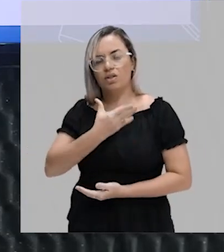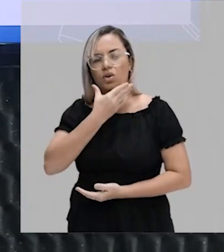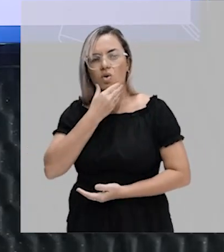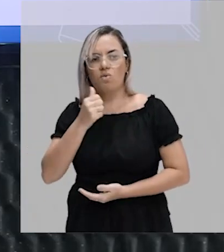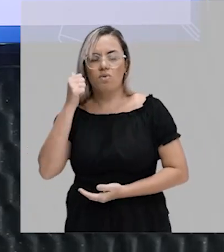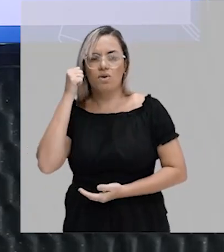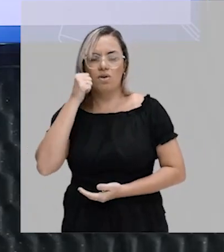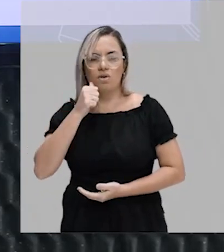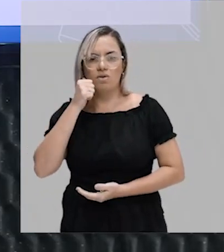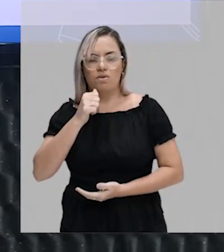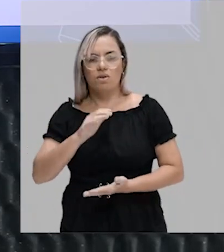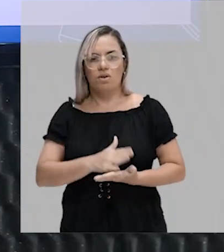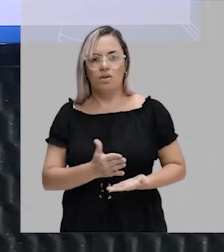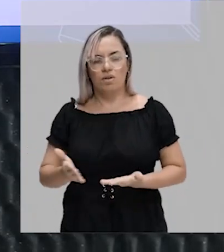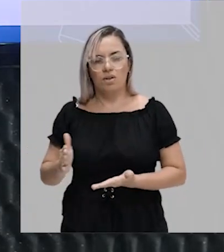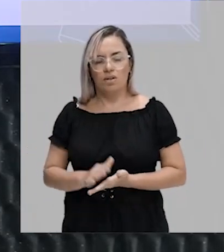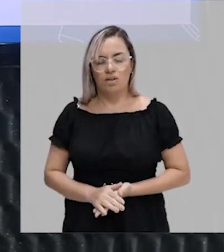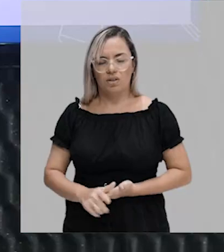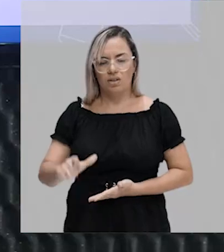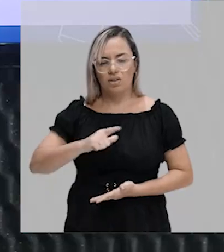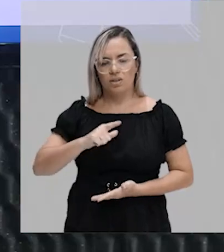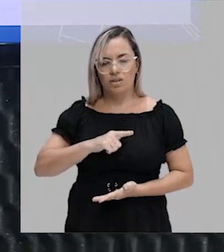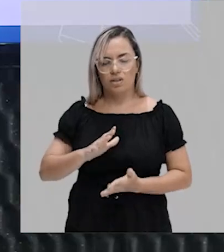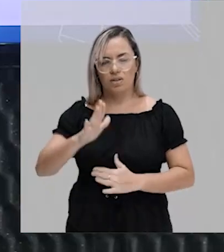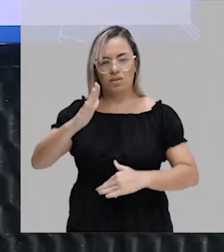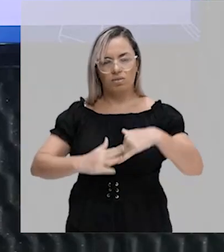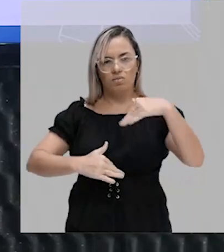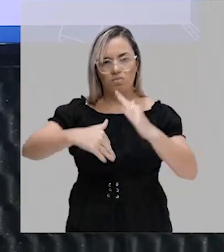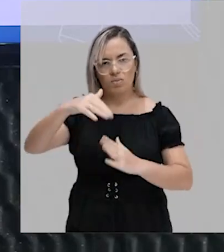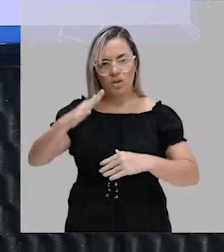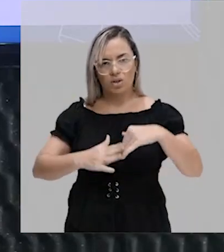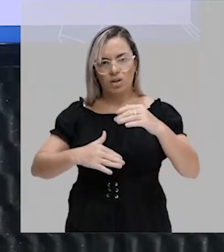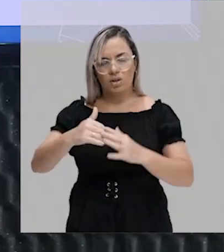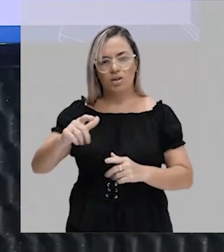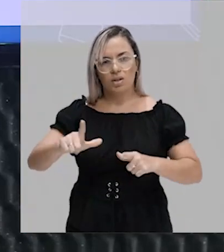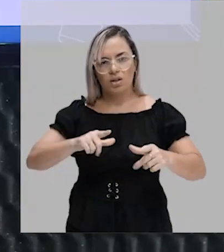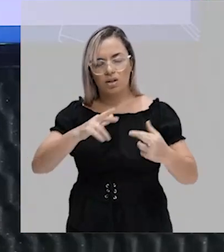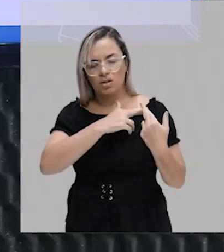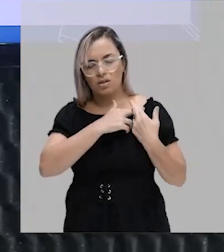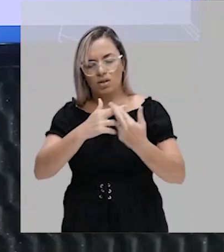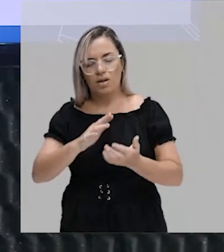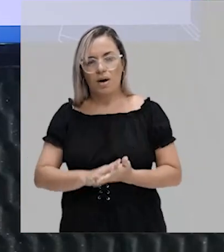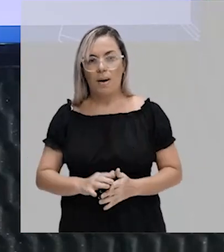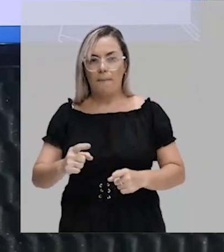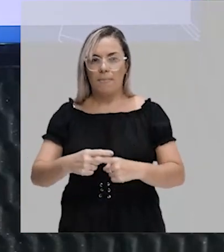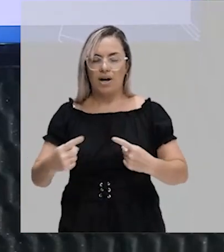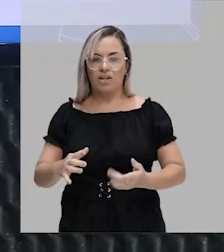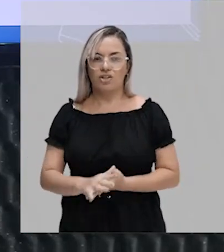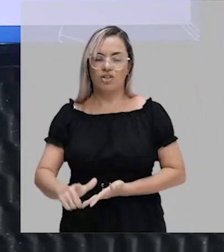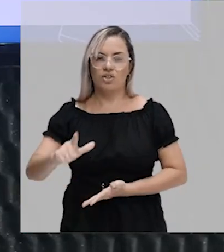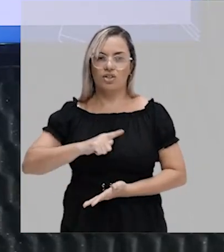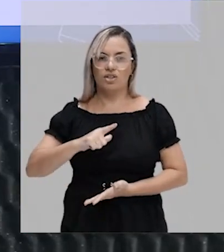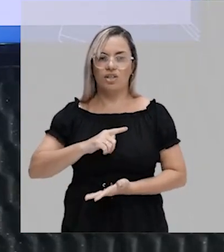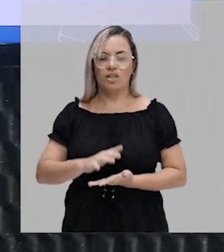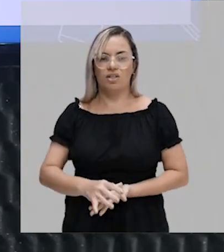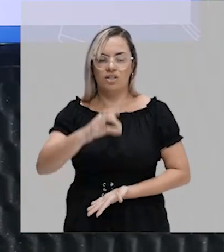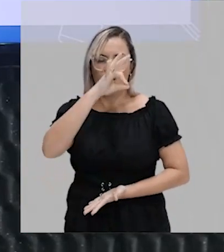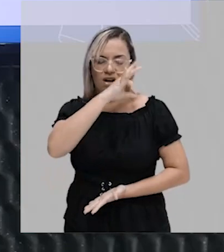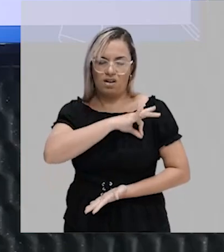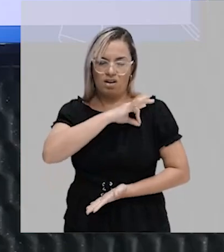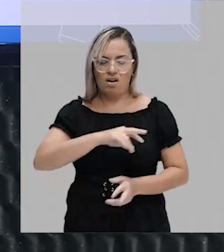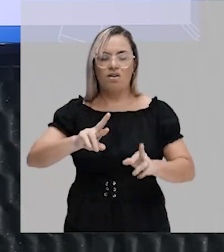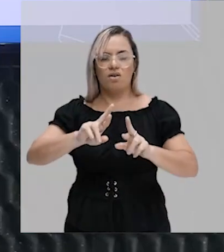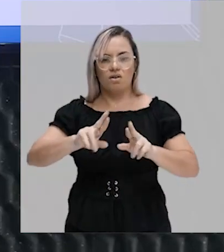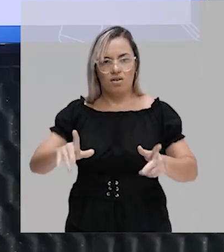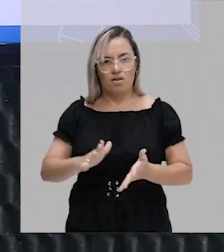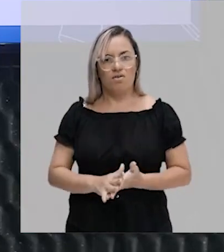que por vezes ocupam a mesma profissão, a mesma função, mas recebem salários diferentes. É outro exemplo de como isso